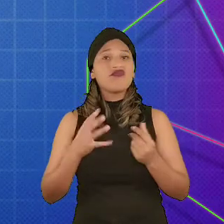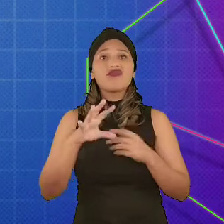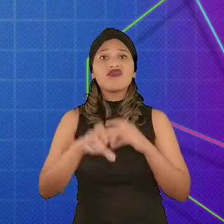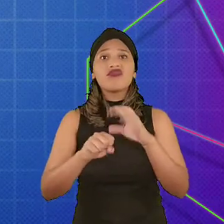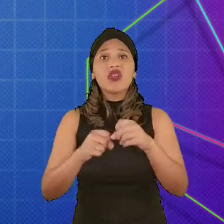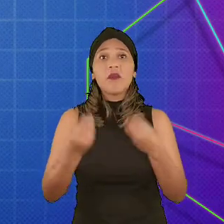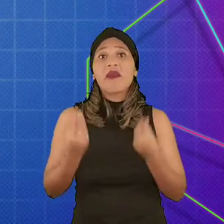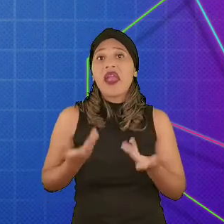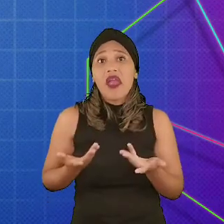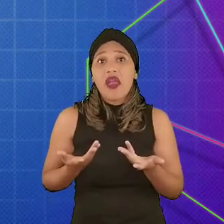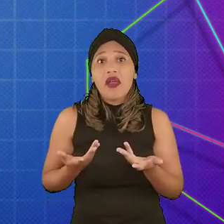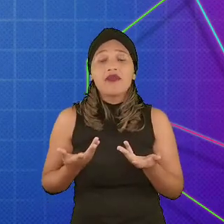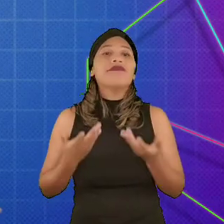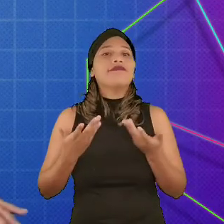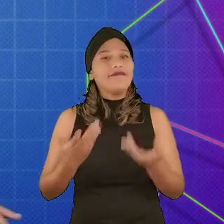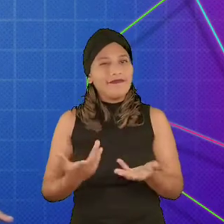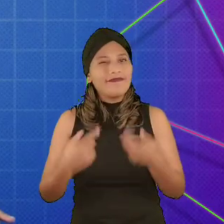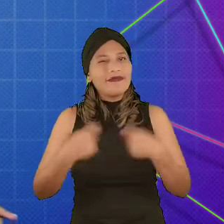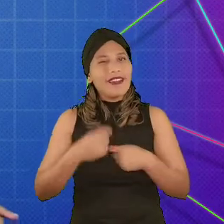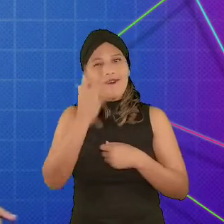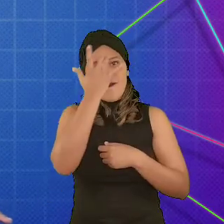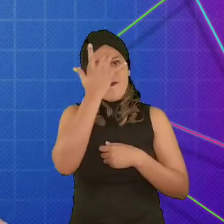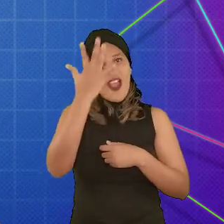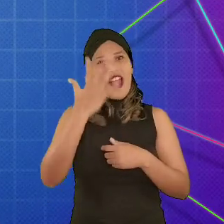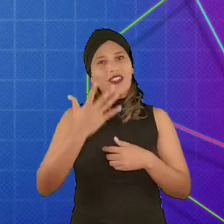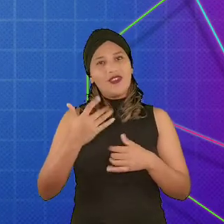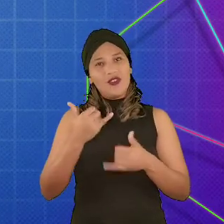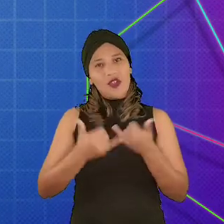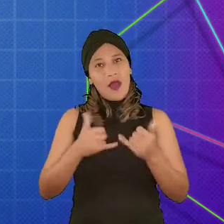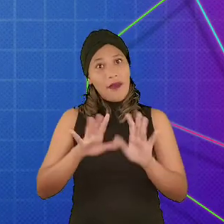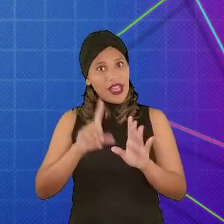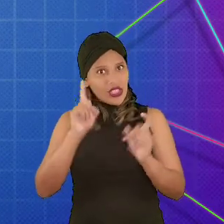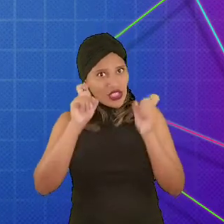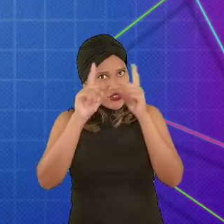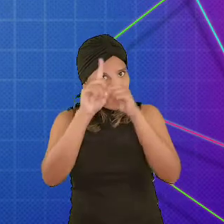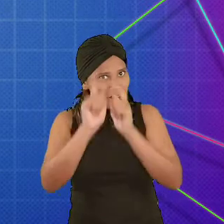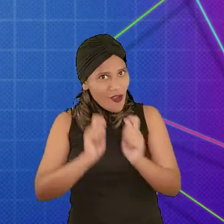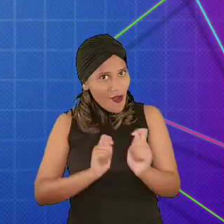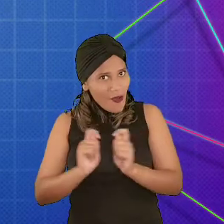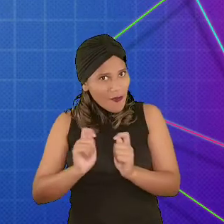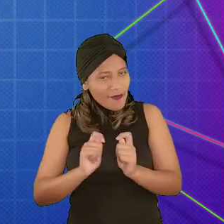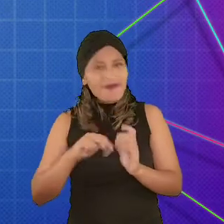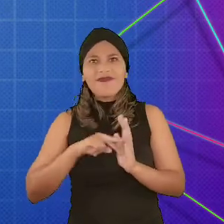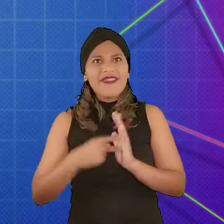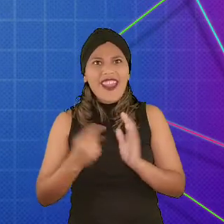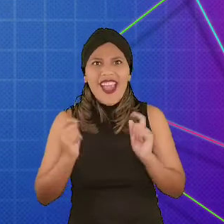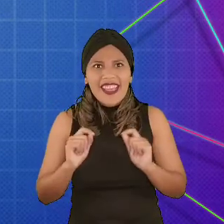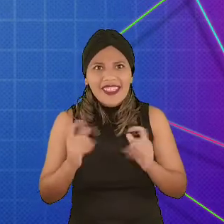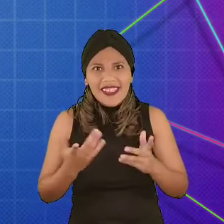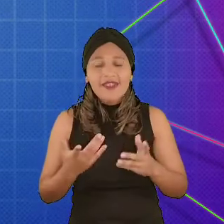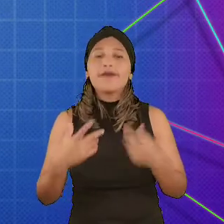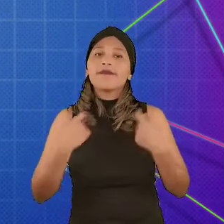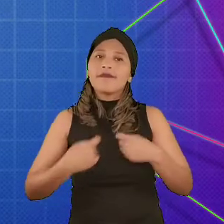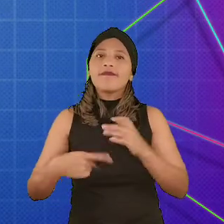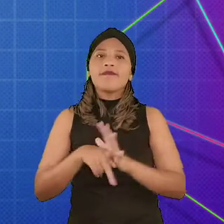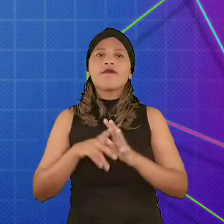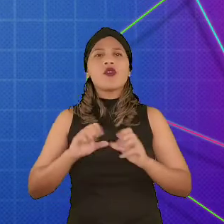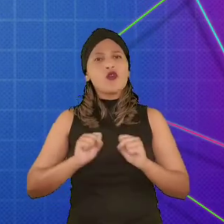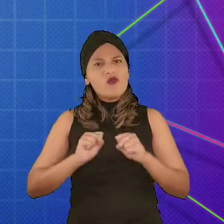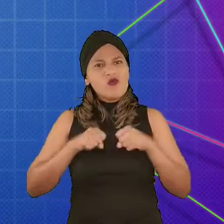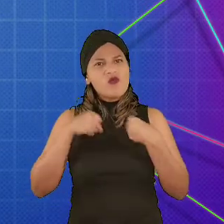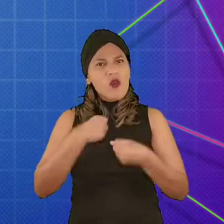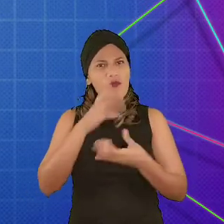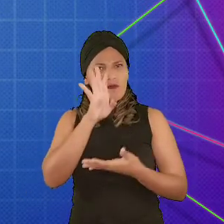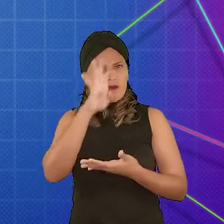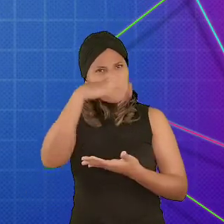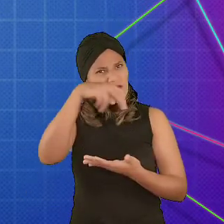principalmente, ele deve ser fácil de jogar, mas difícil de dominar. Ou seja, o jogador tem que se esforçar para